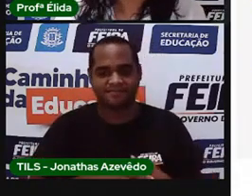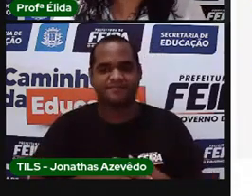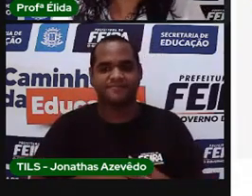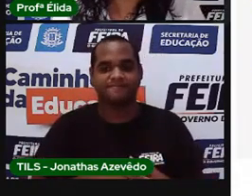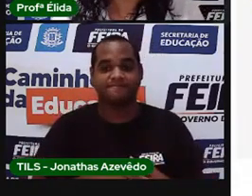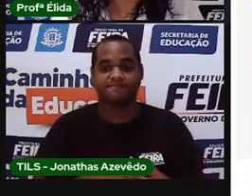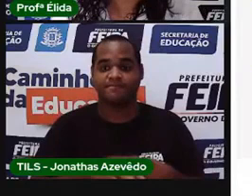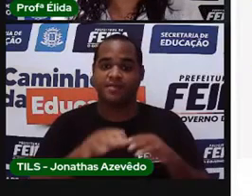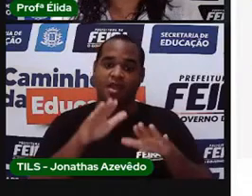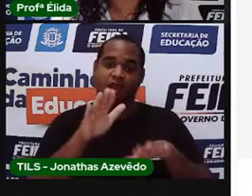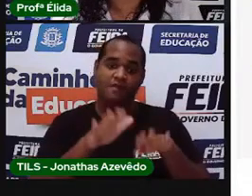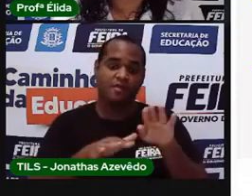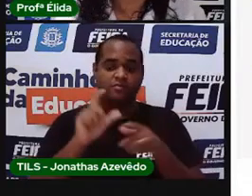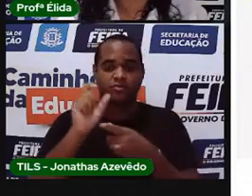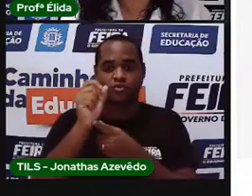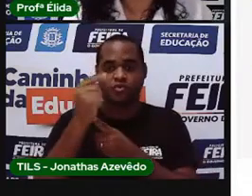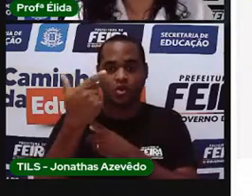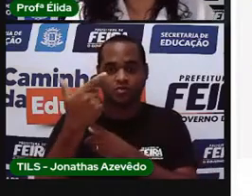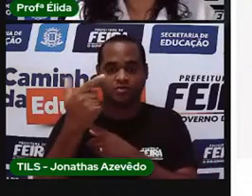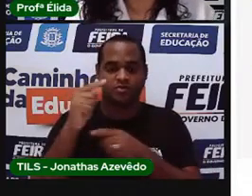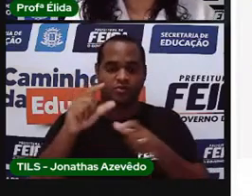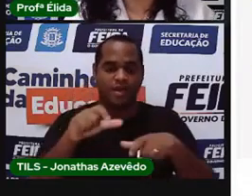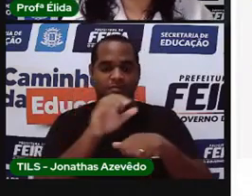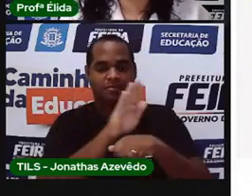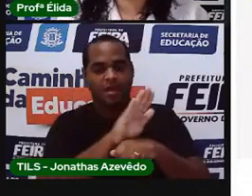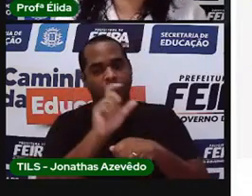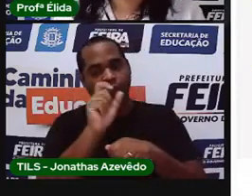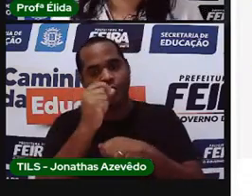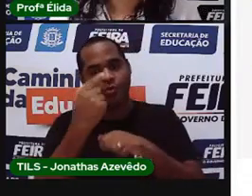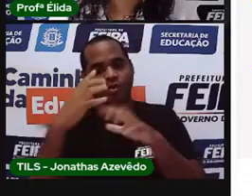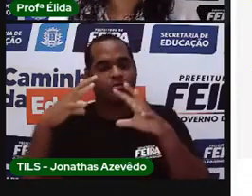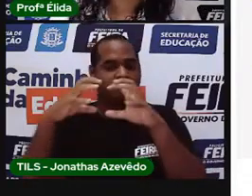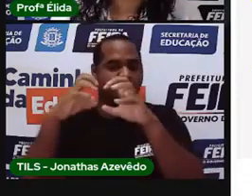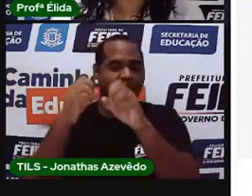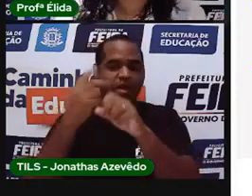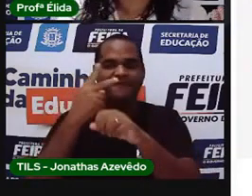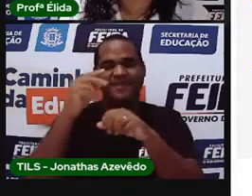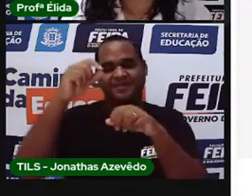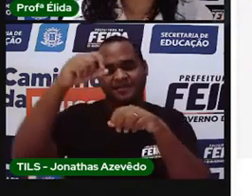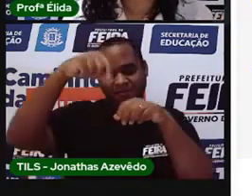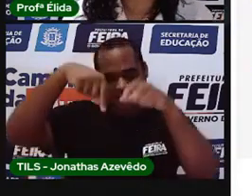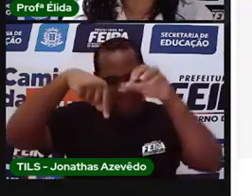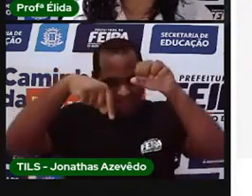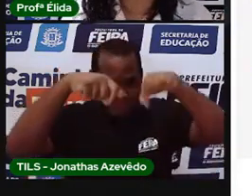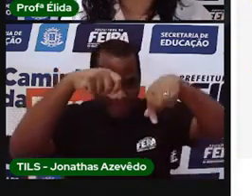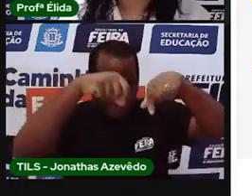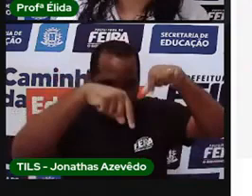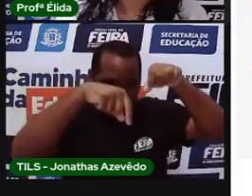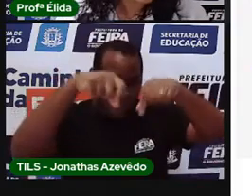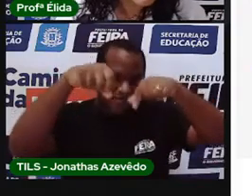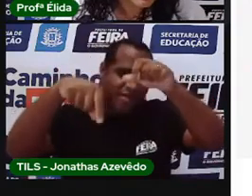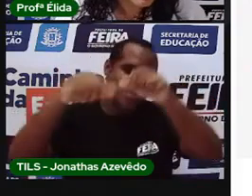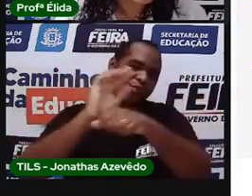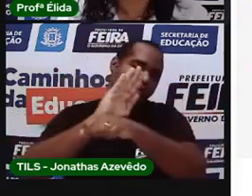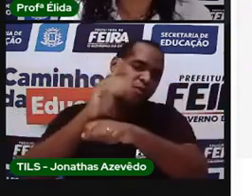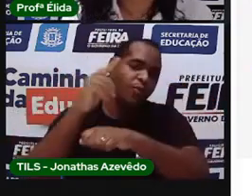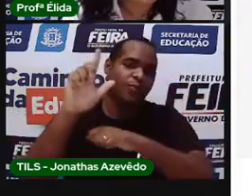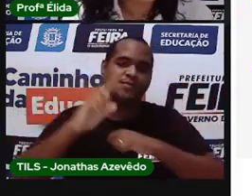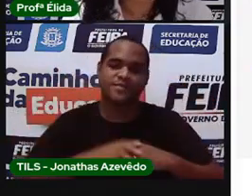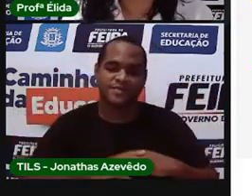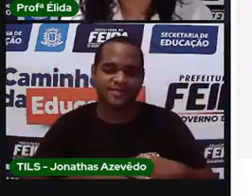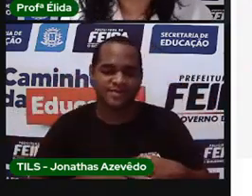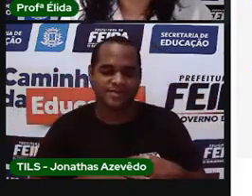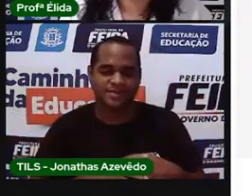né? Às vezes está fazendo sol em um bairro, no outro está nublado, às vezes está chuviscando bem fininho em outro bairro. E aí,